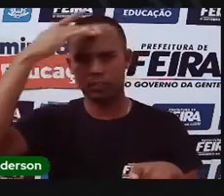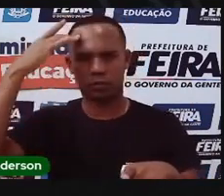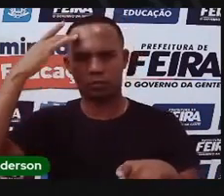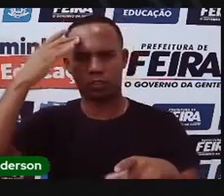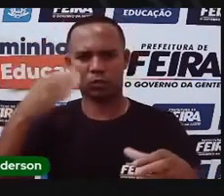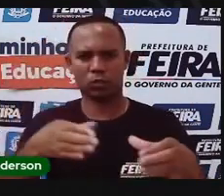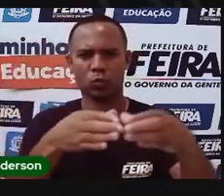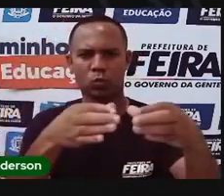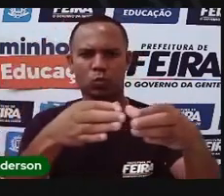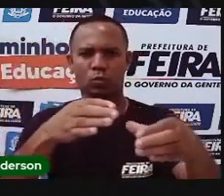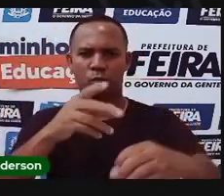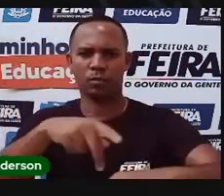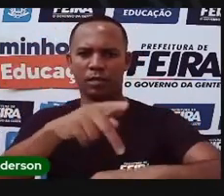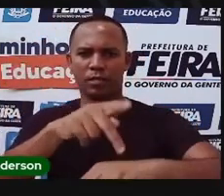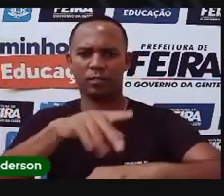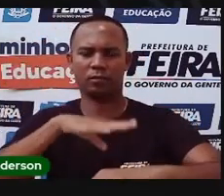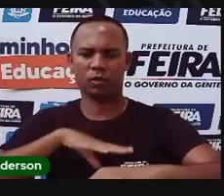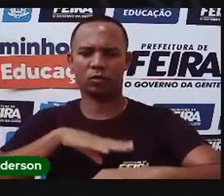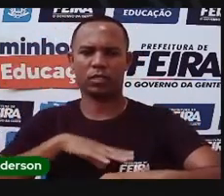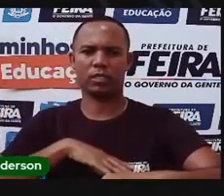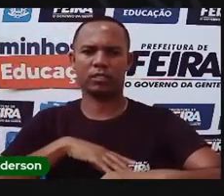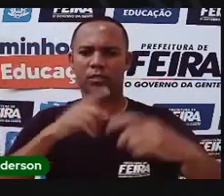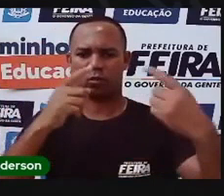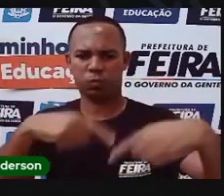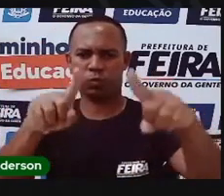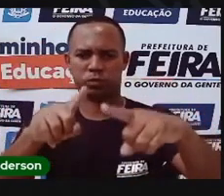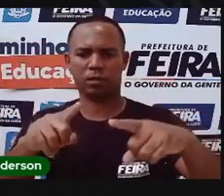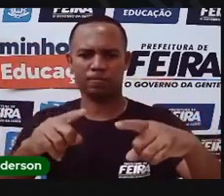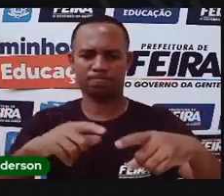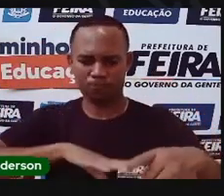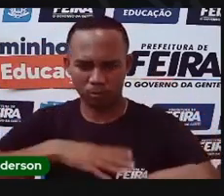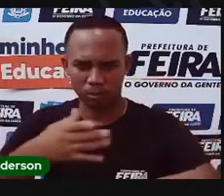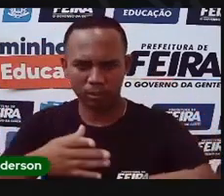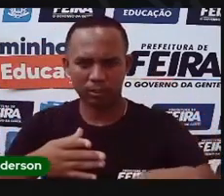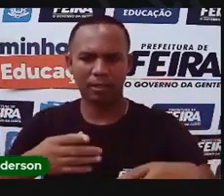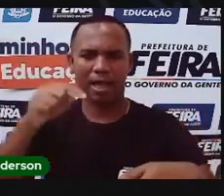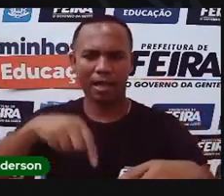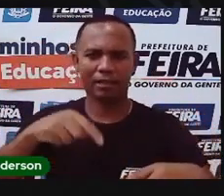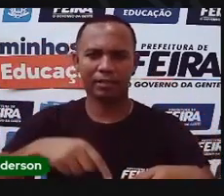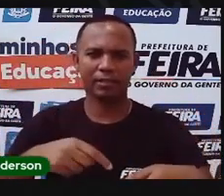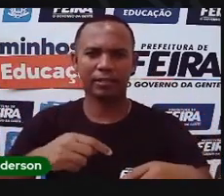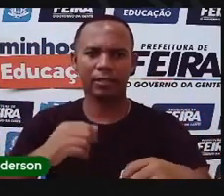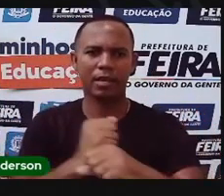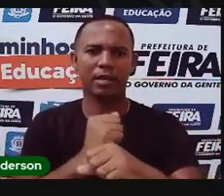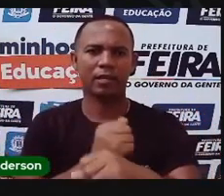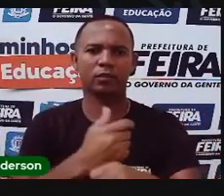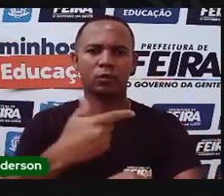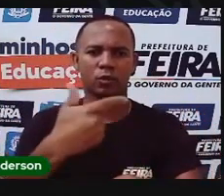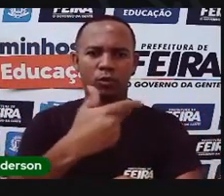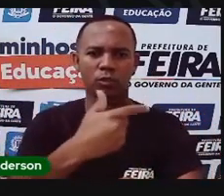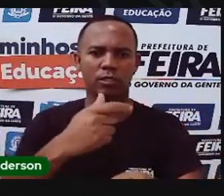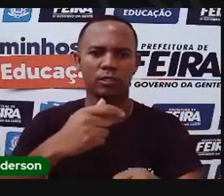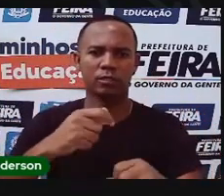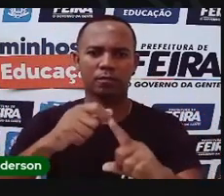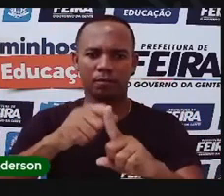terras. Na Bahia, o fato foi ocorrido em 2 de julho de 1823.